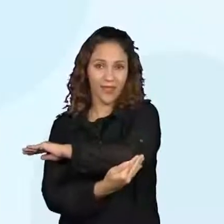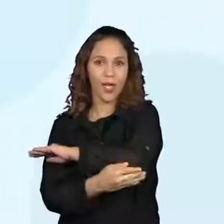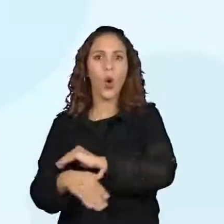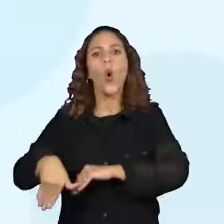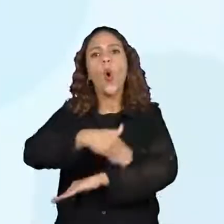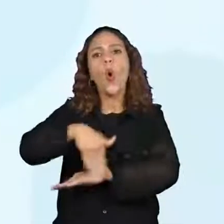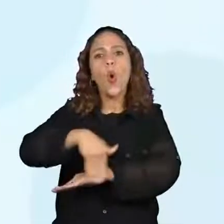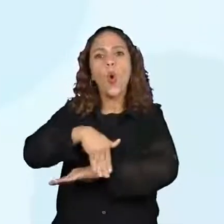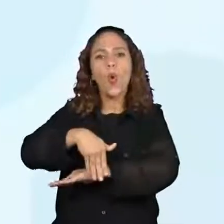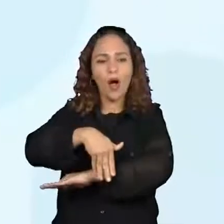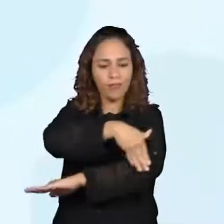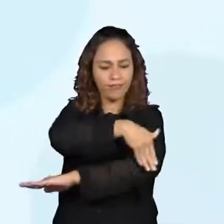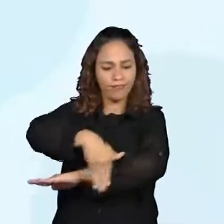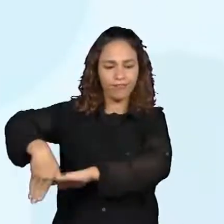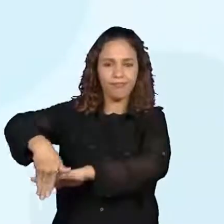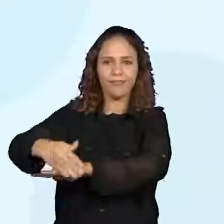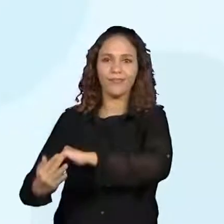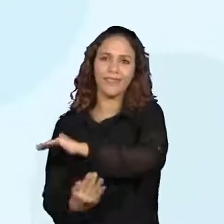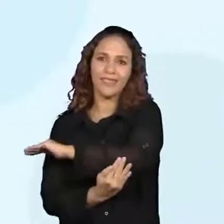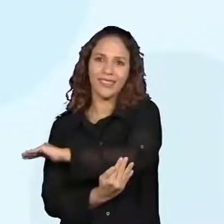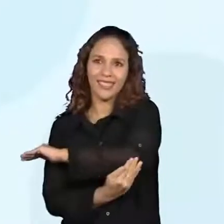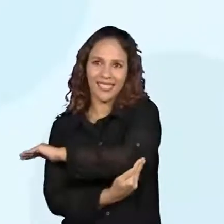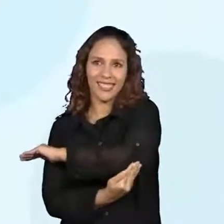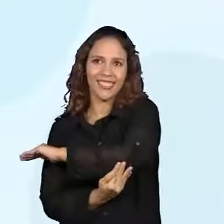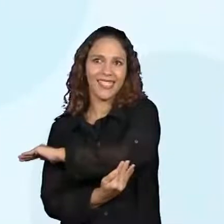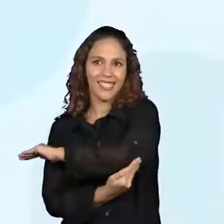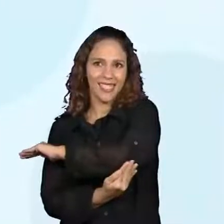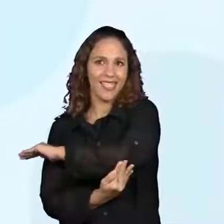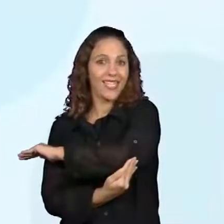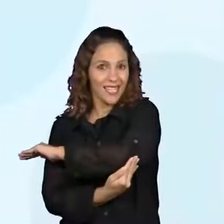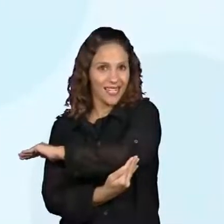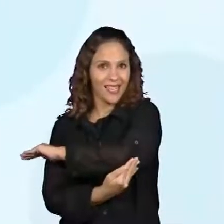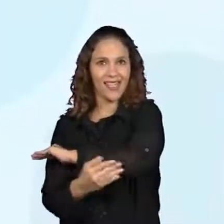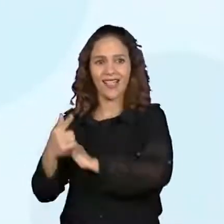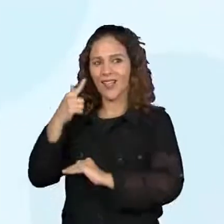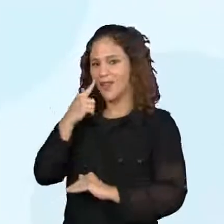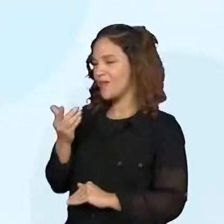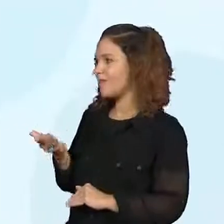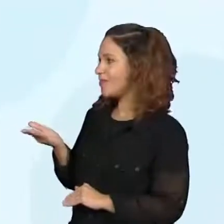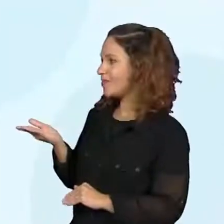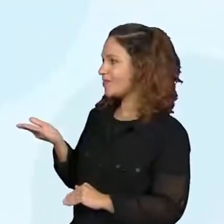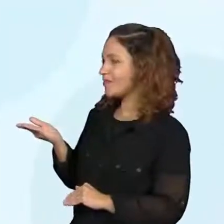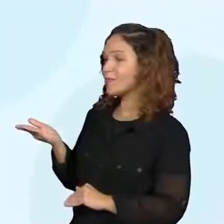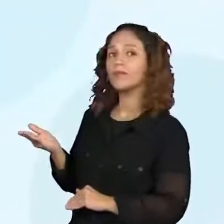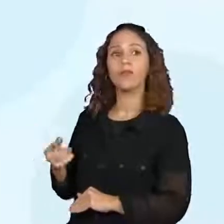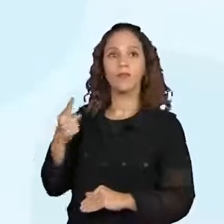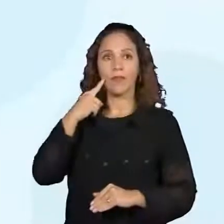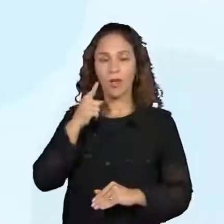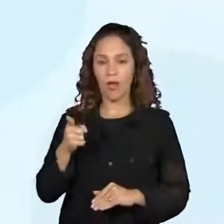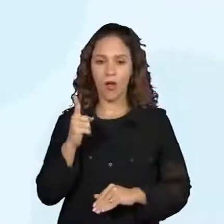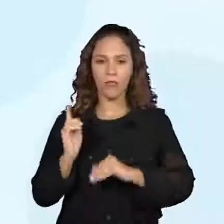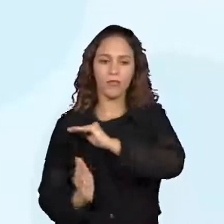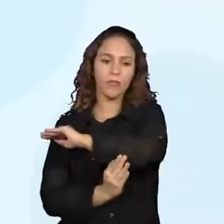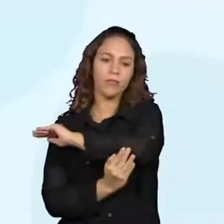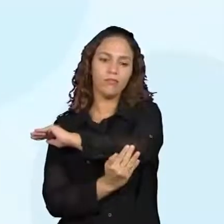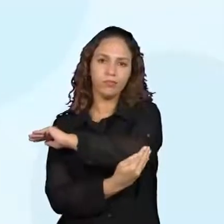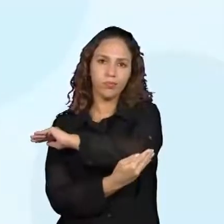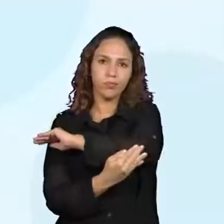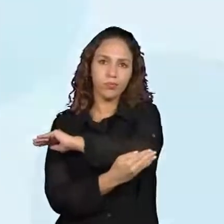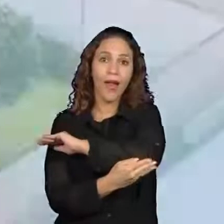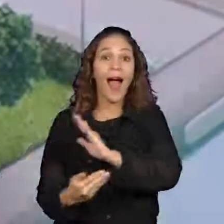Olha só. De uma esquina até a outra, aqui já é uma quadra. Ou um quarteirão.